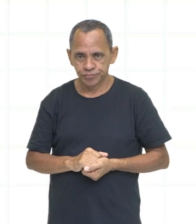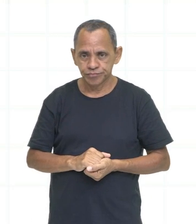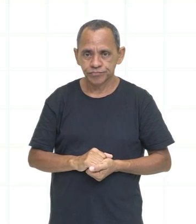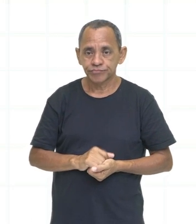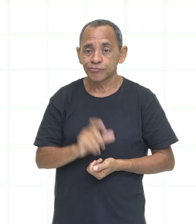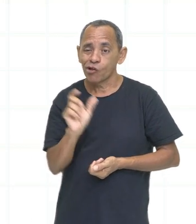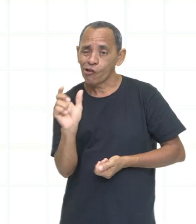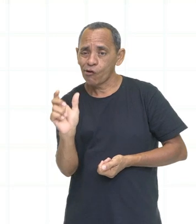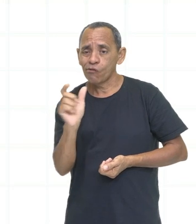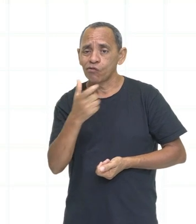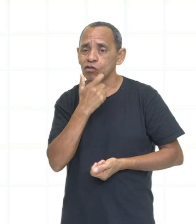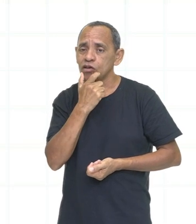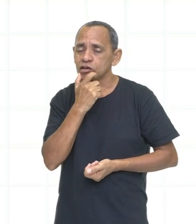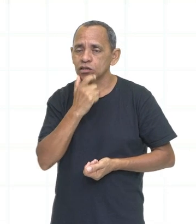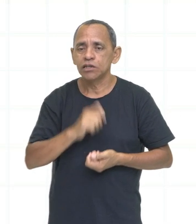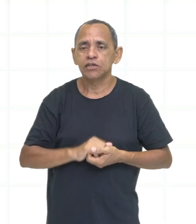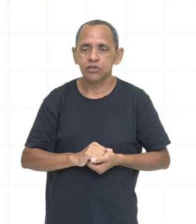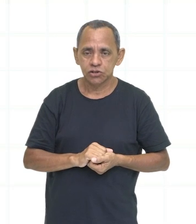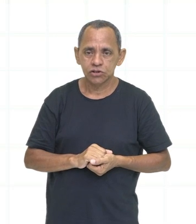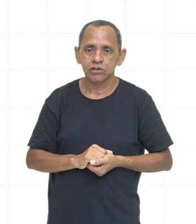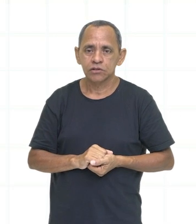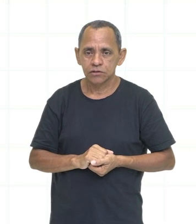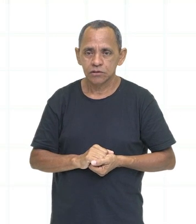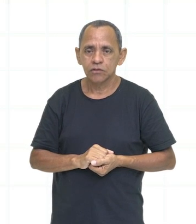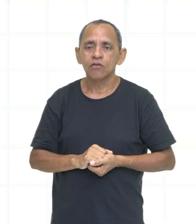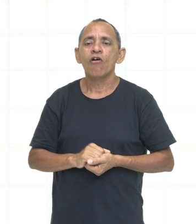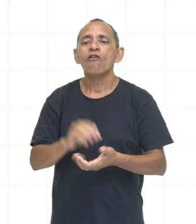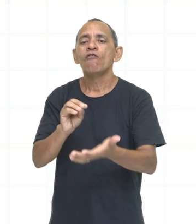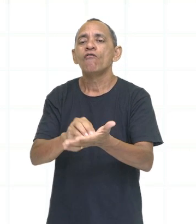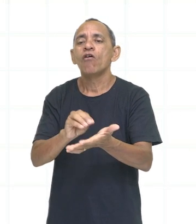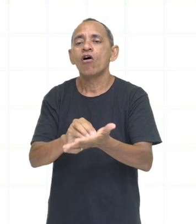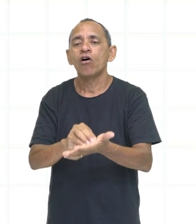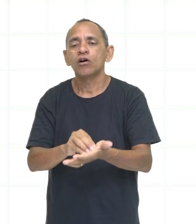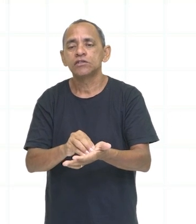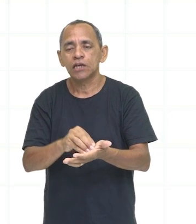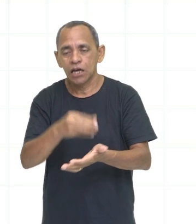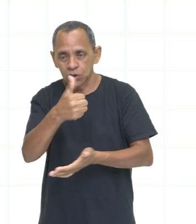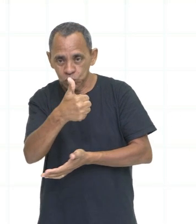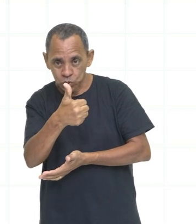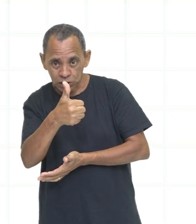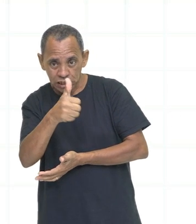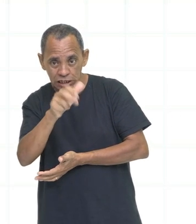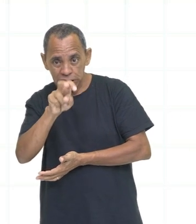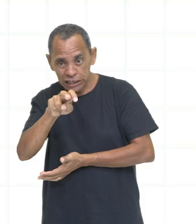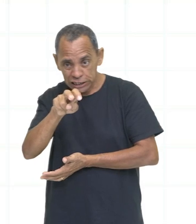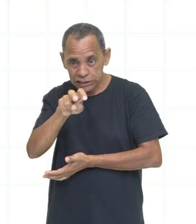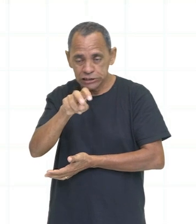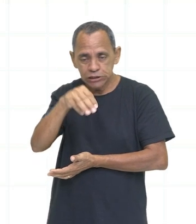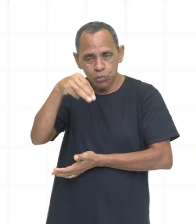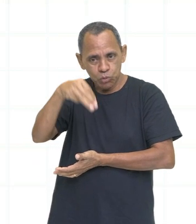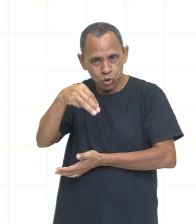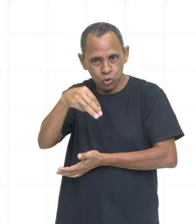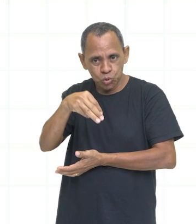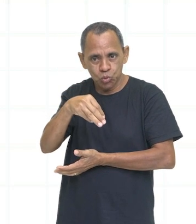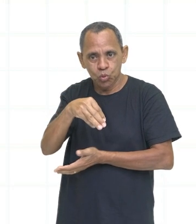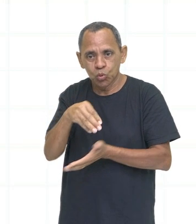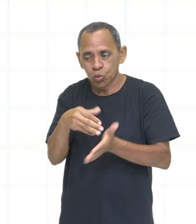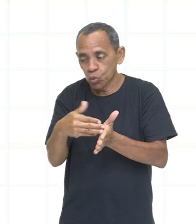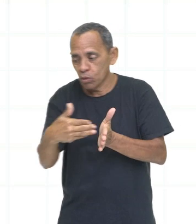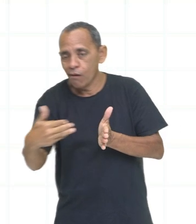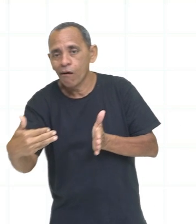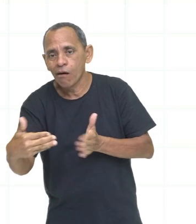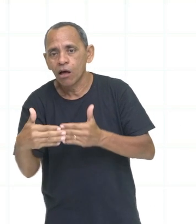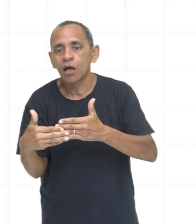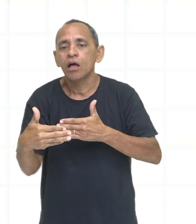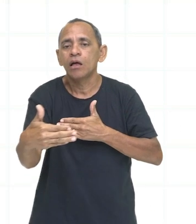para as seis. Também é outra forma de falar o horário, tá bom? Então nós vimos aí diversas formas de